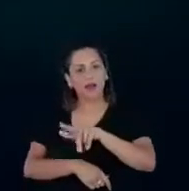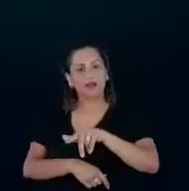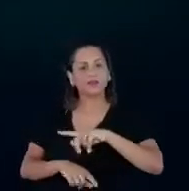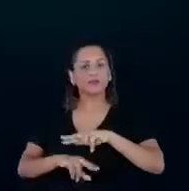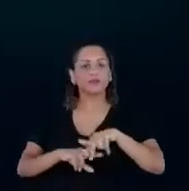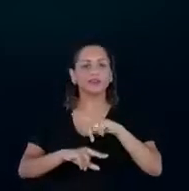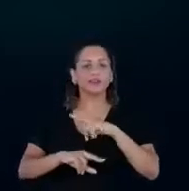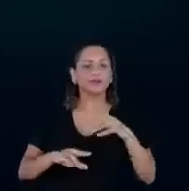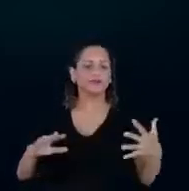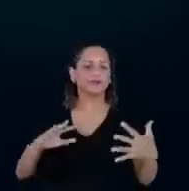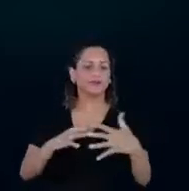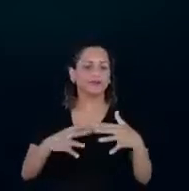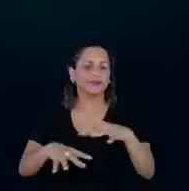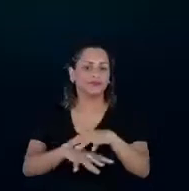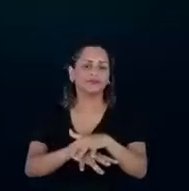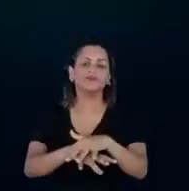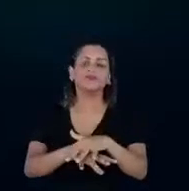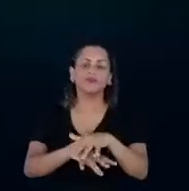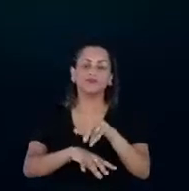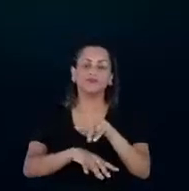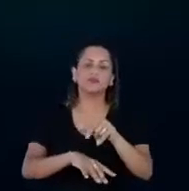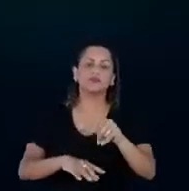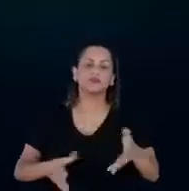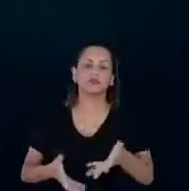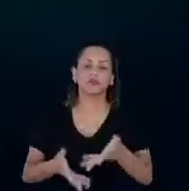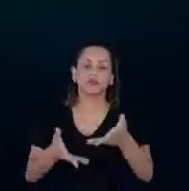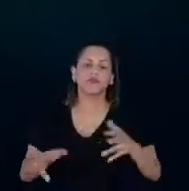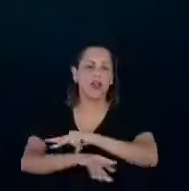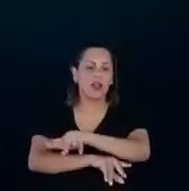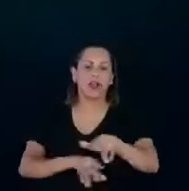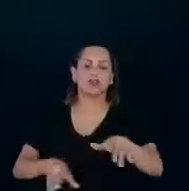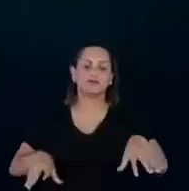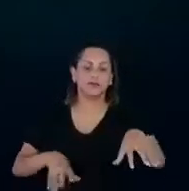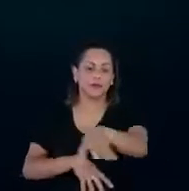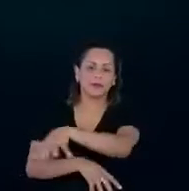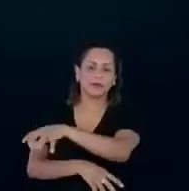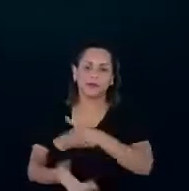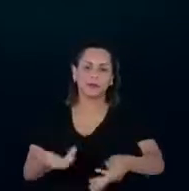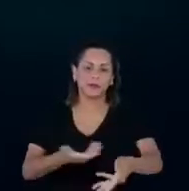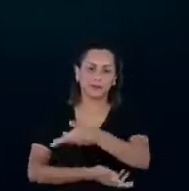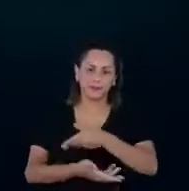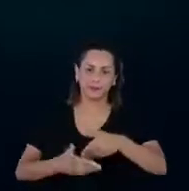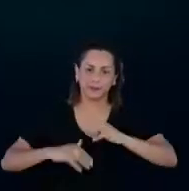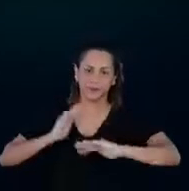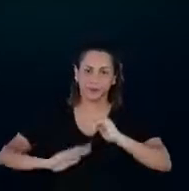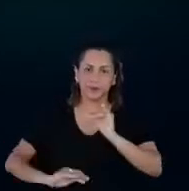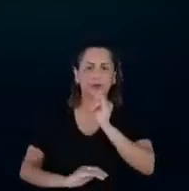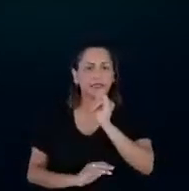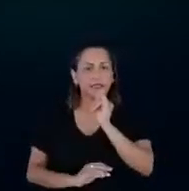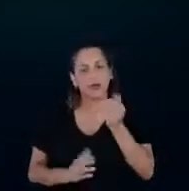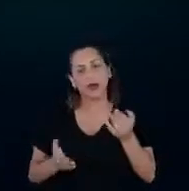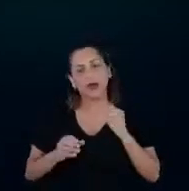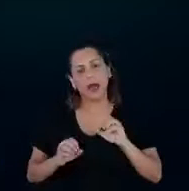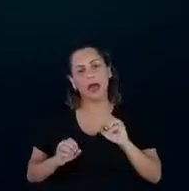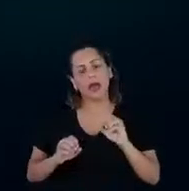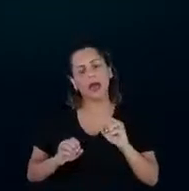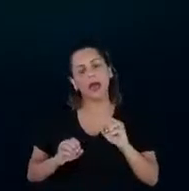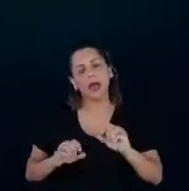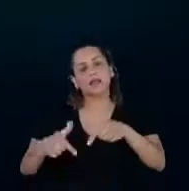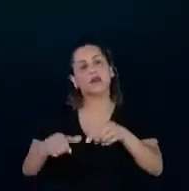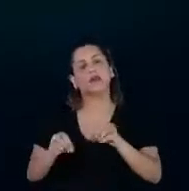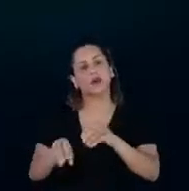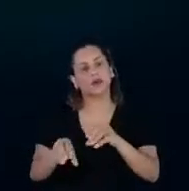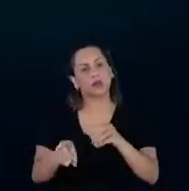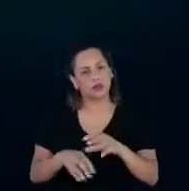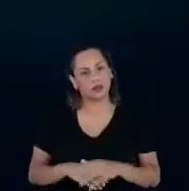segmentos e contribui para diversos setores produtivos. Exemplo disso são as ações educacionais. Então, falar de